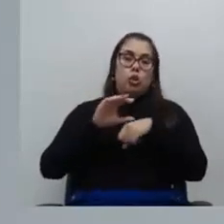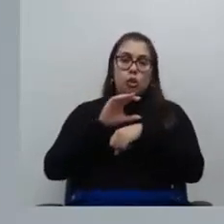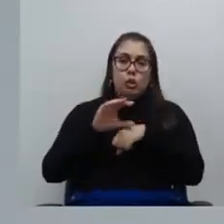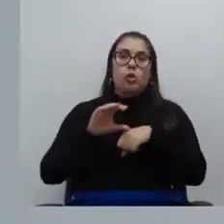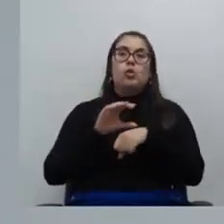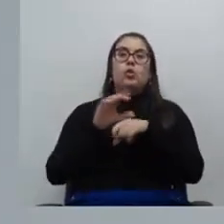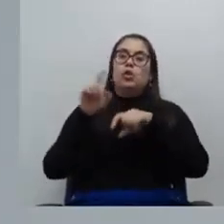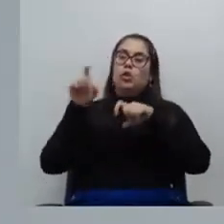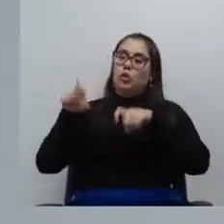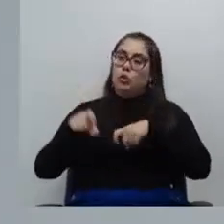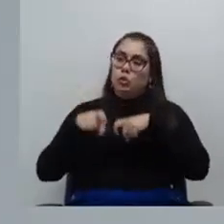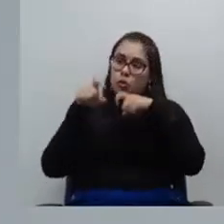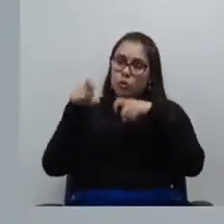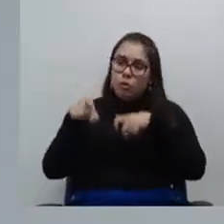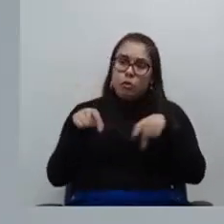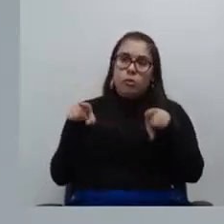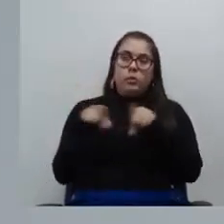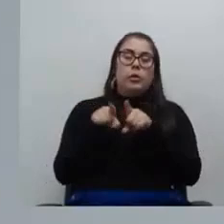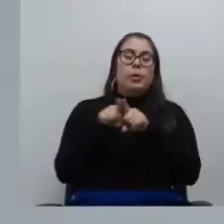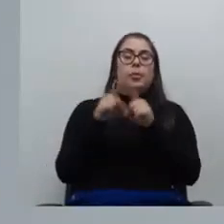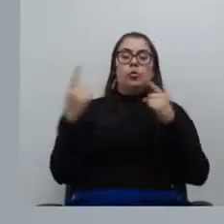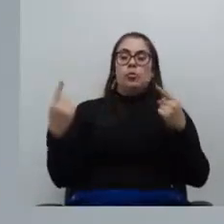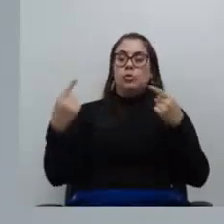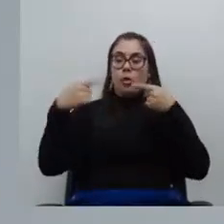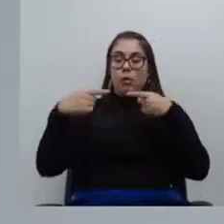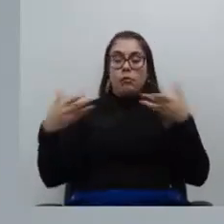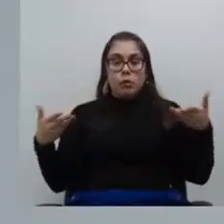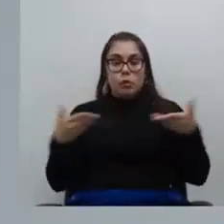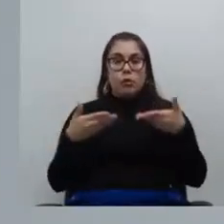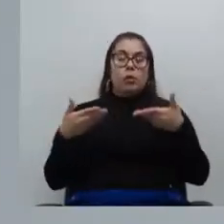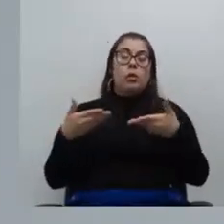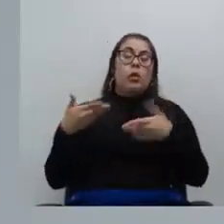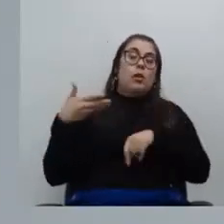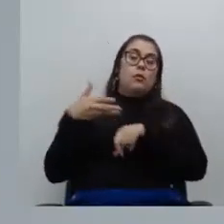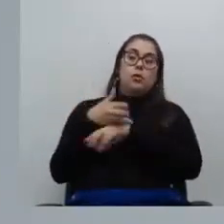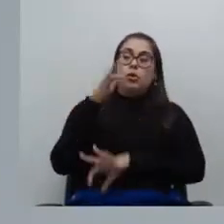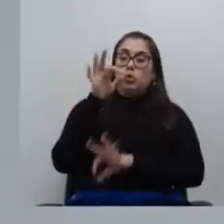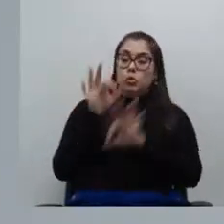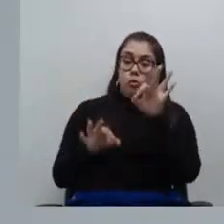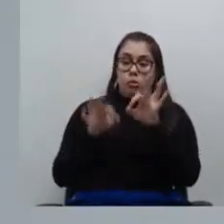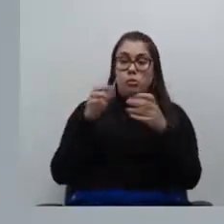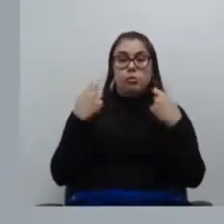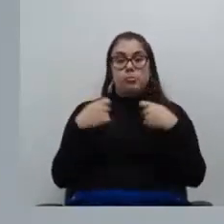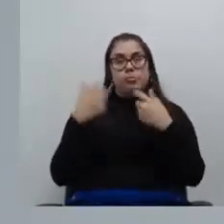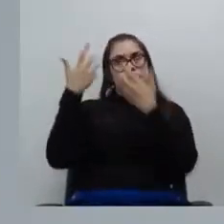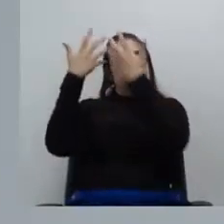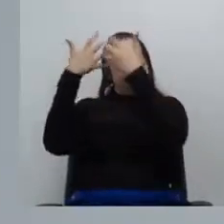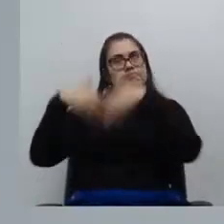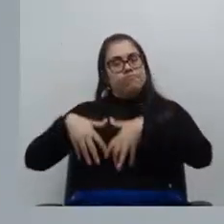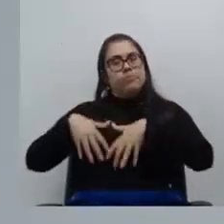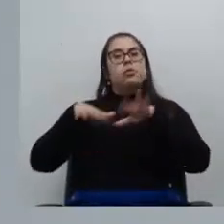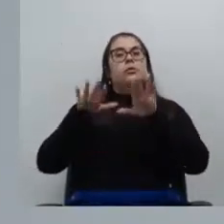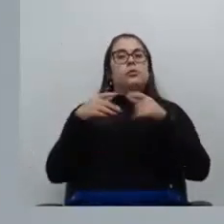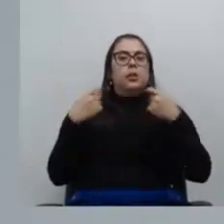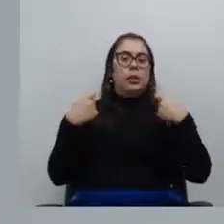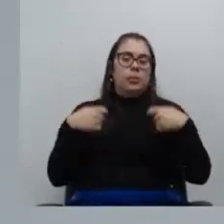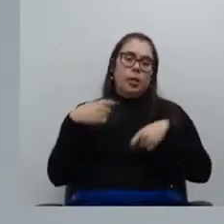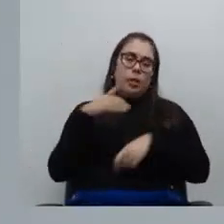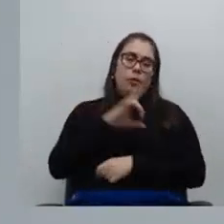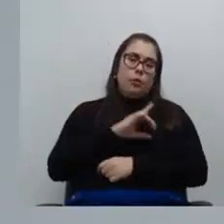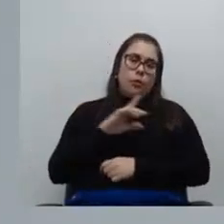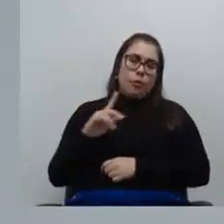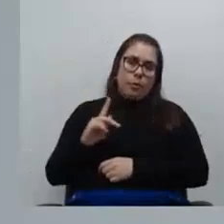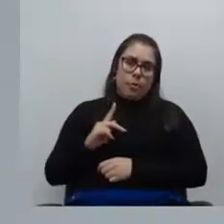interiorização e nos desafios que são impostos hoje ao acesso à justiça que precisam ser refletidos a partir da atuação que a Defensoria